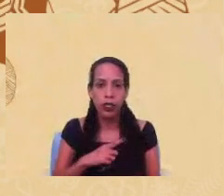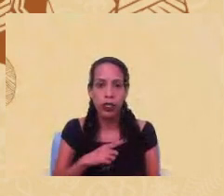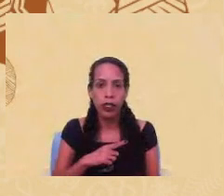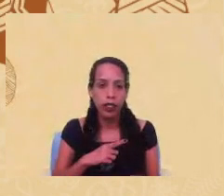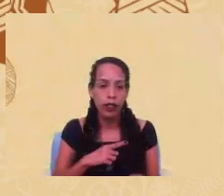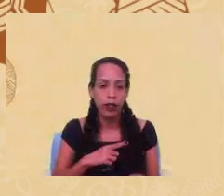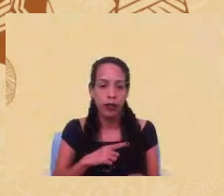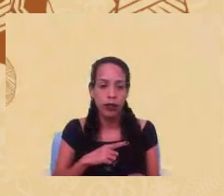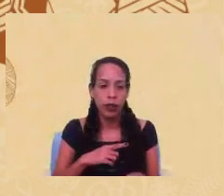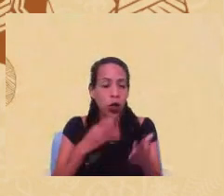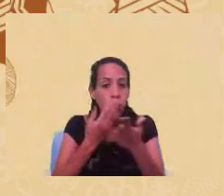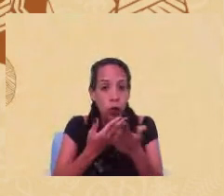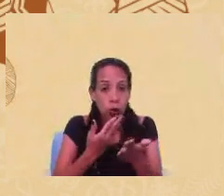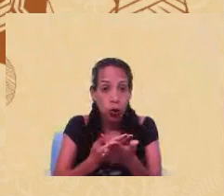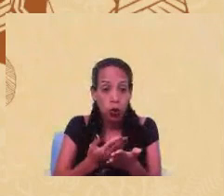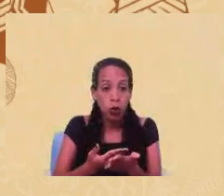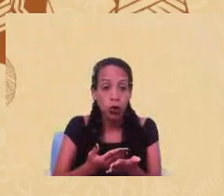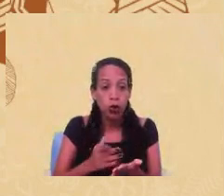dizendo, olha,